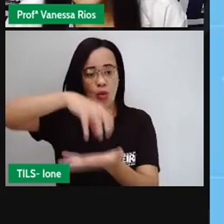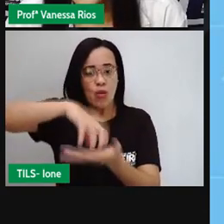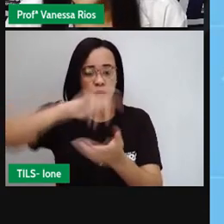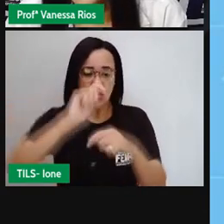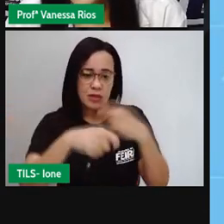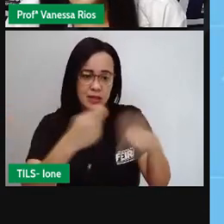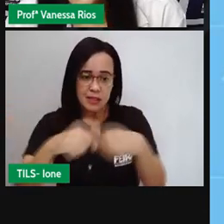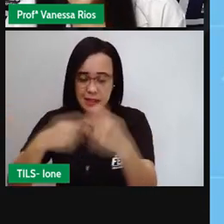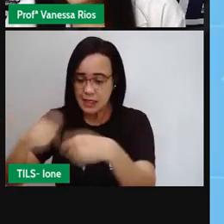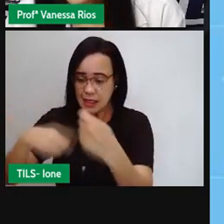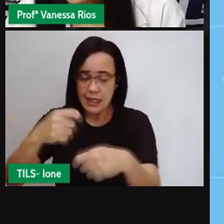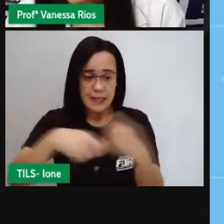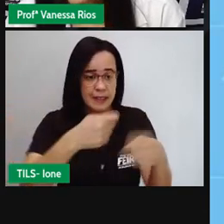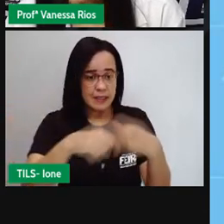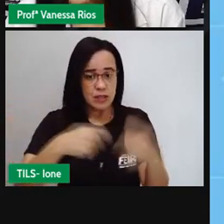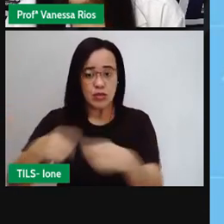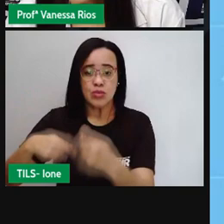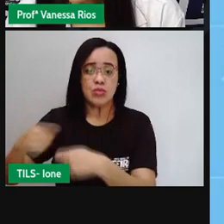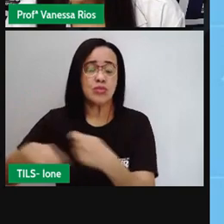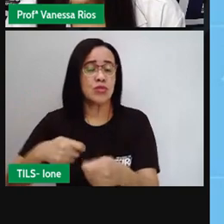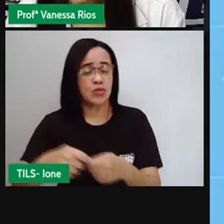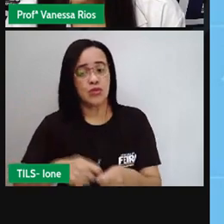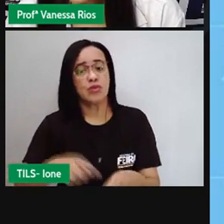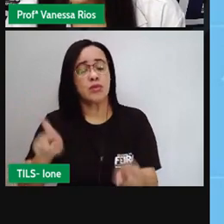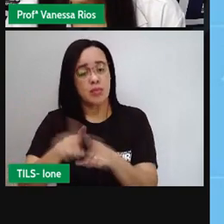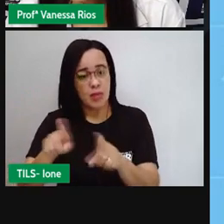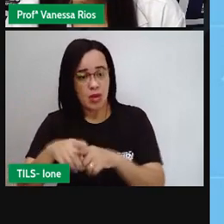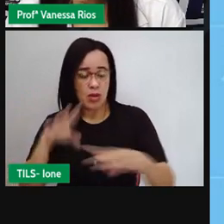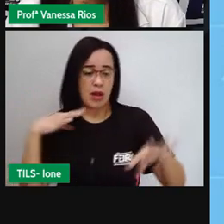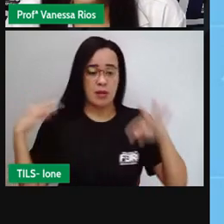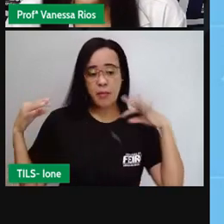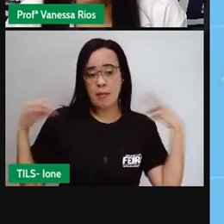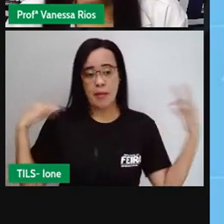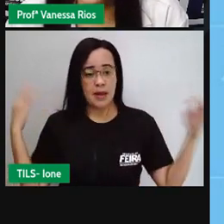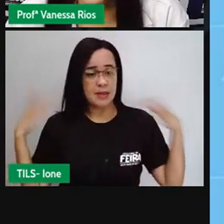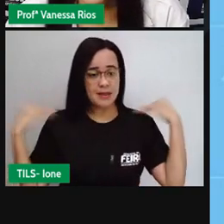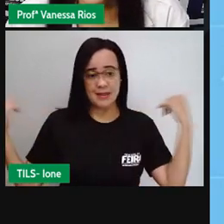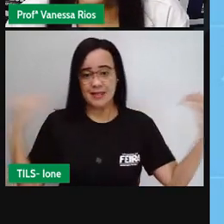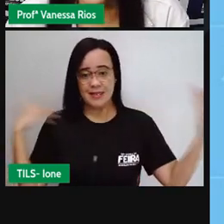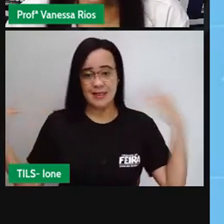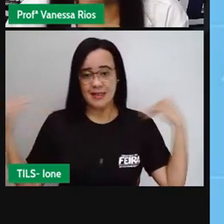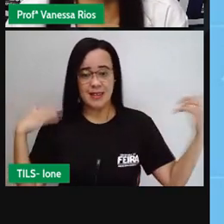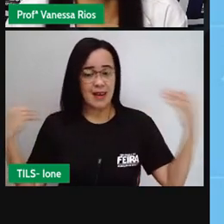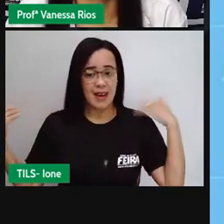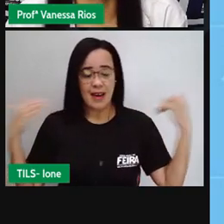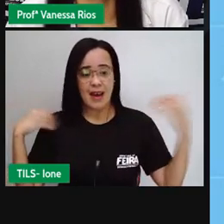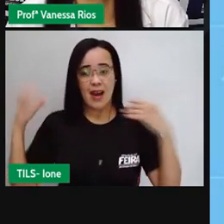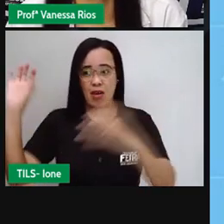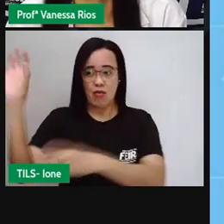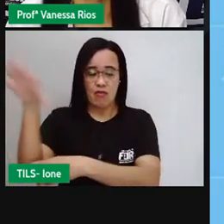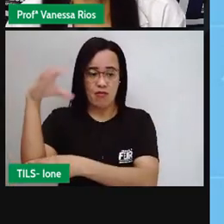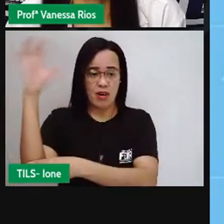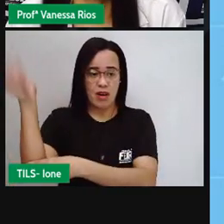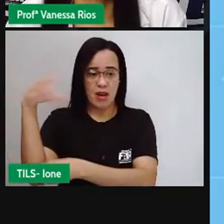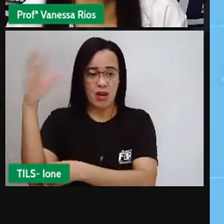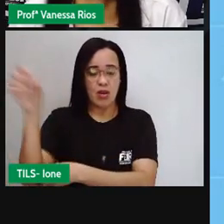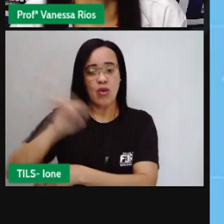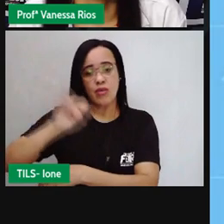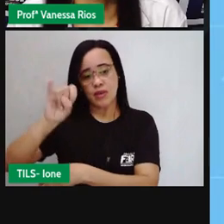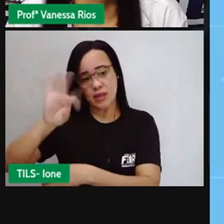Pituassu. Aí tem também o Farol de Itapuã, Parque da Lagoa e aqui aparece o